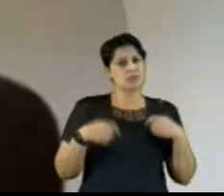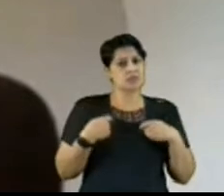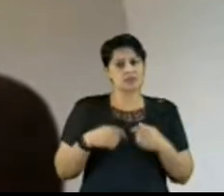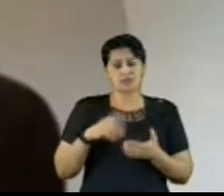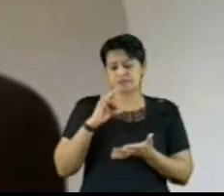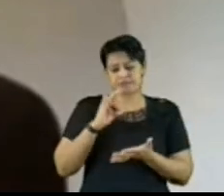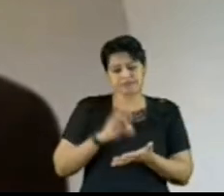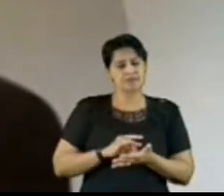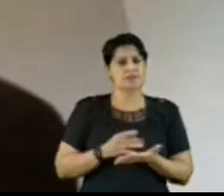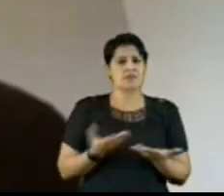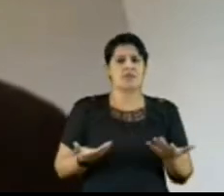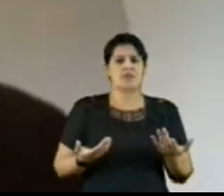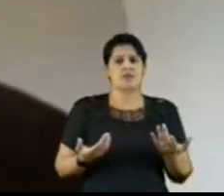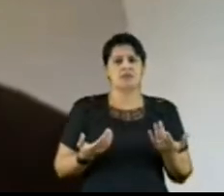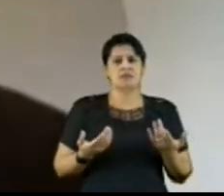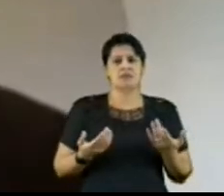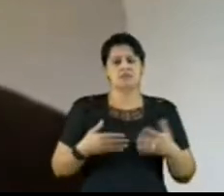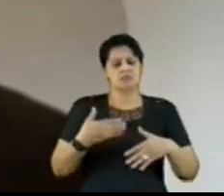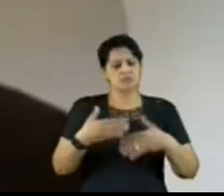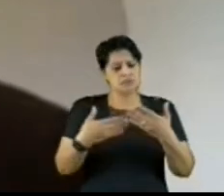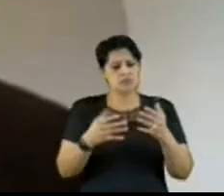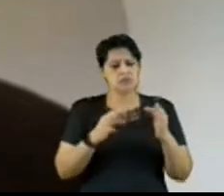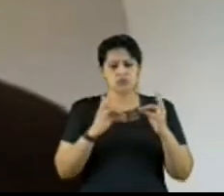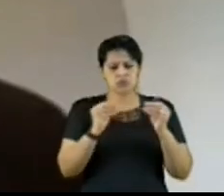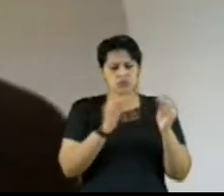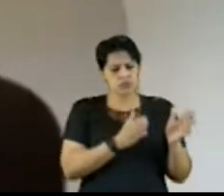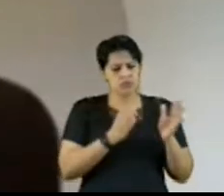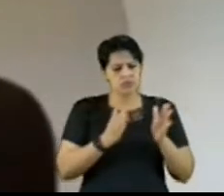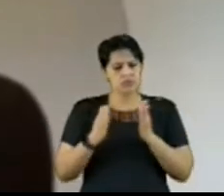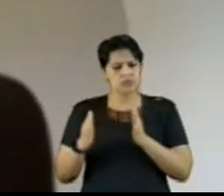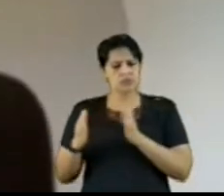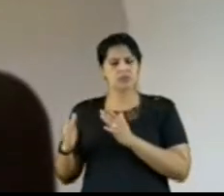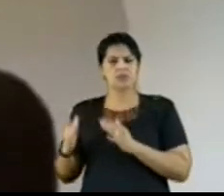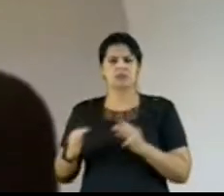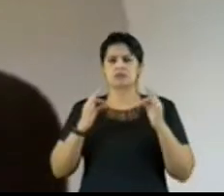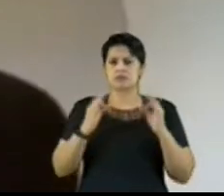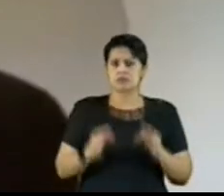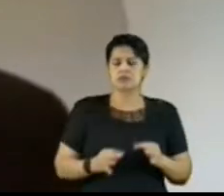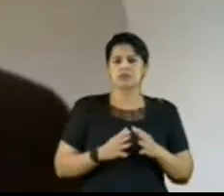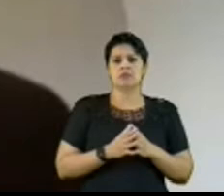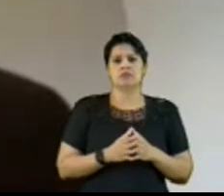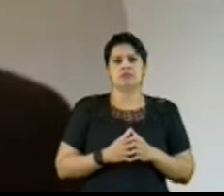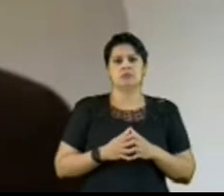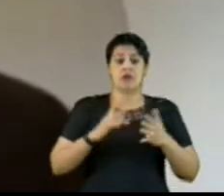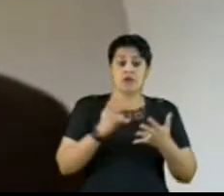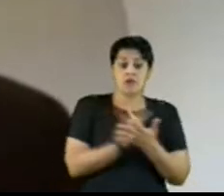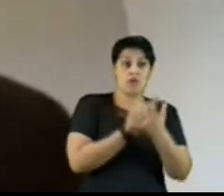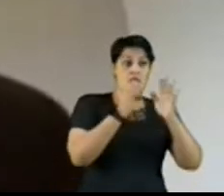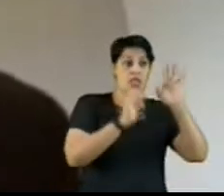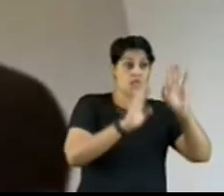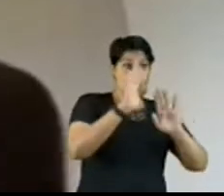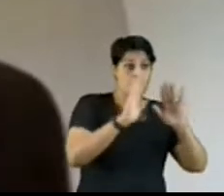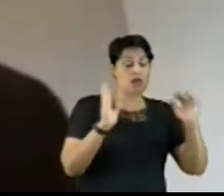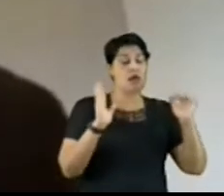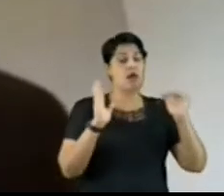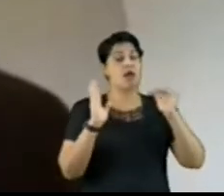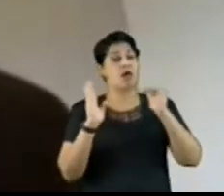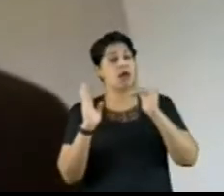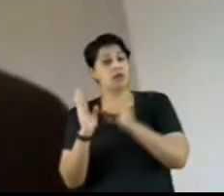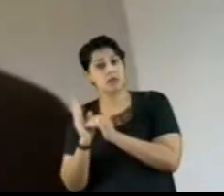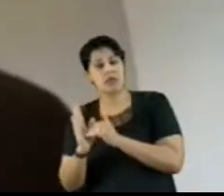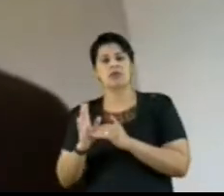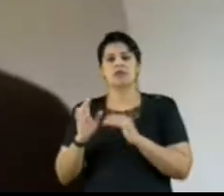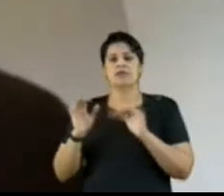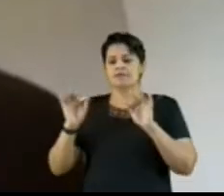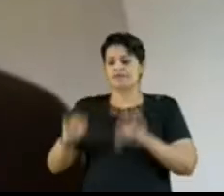forma adequada em todas as suas etapas, da realização do leilão até a indispensável